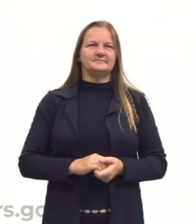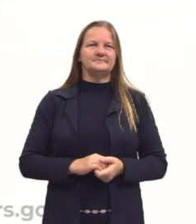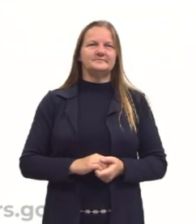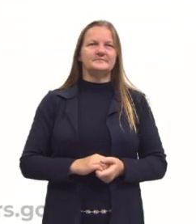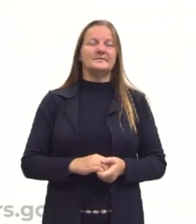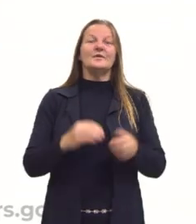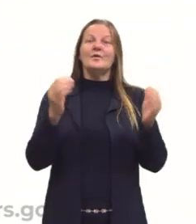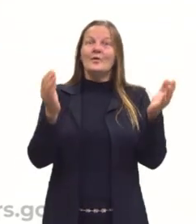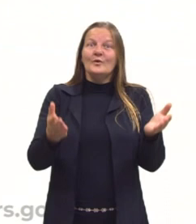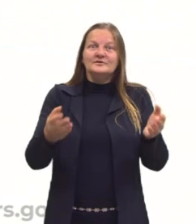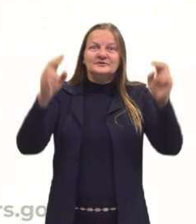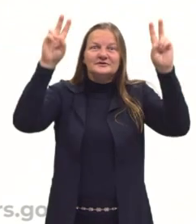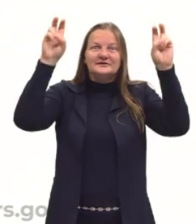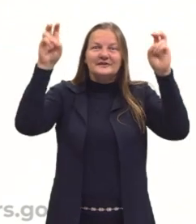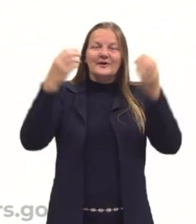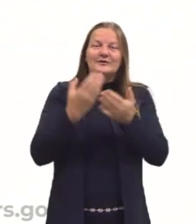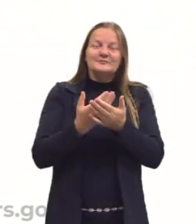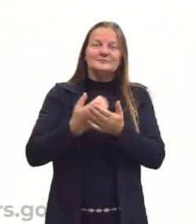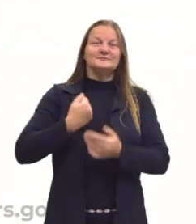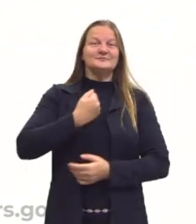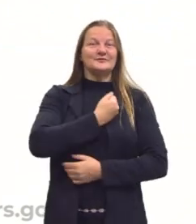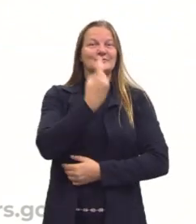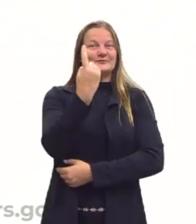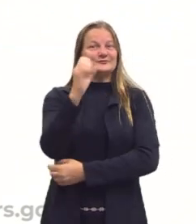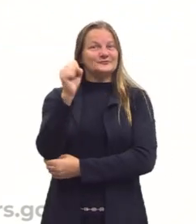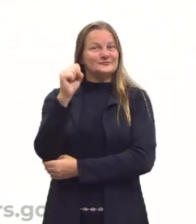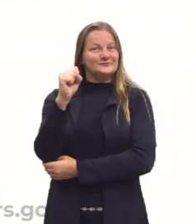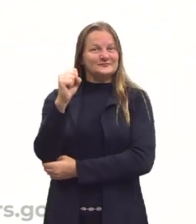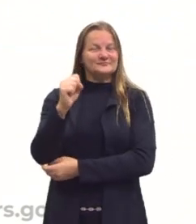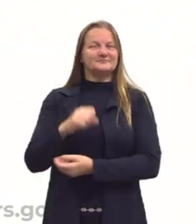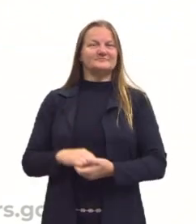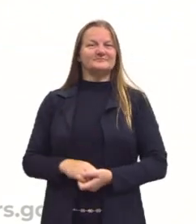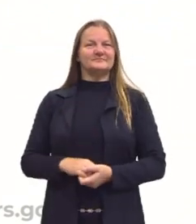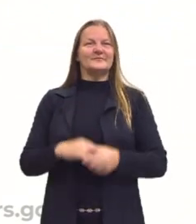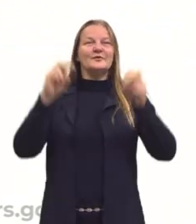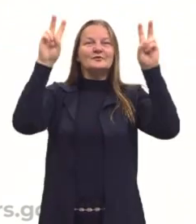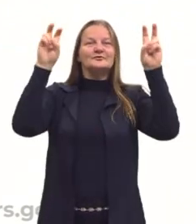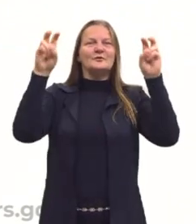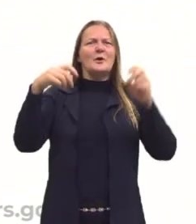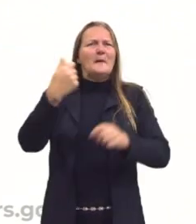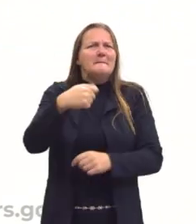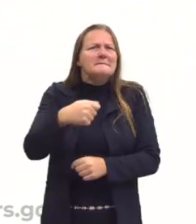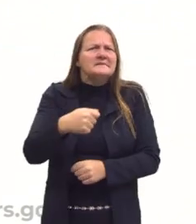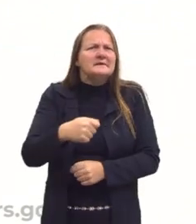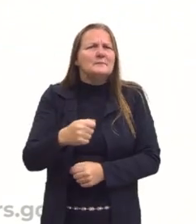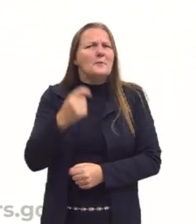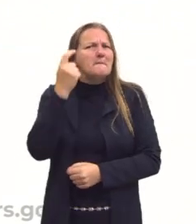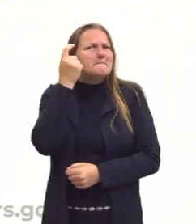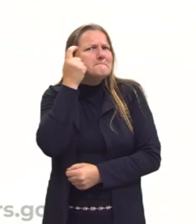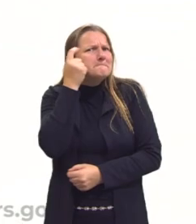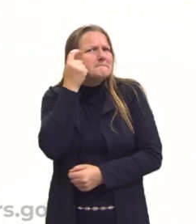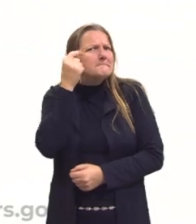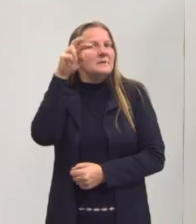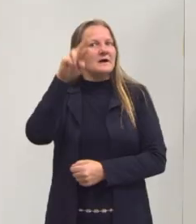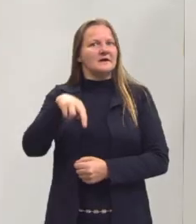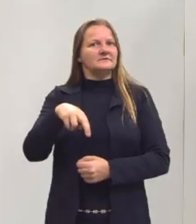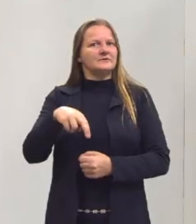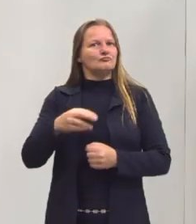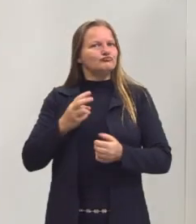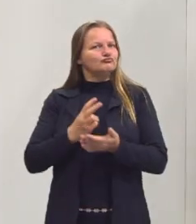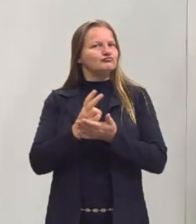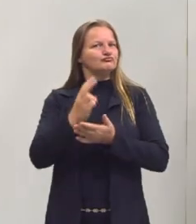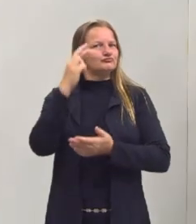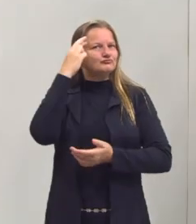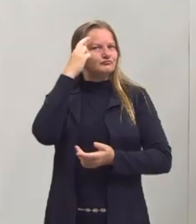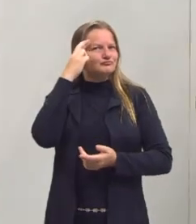Vamos hoje para a nossa aula de número 18, então com o título Precisamos Manter a Razão. Trazendo então ali